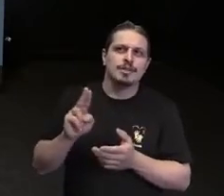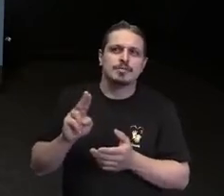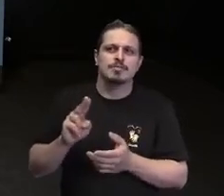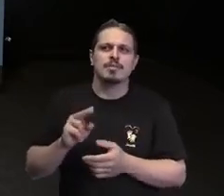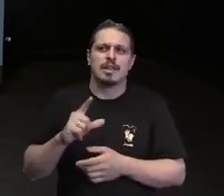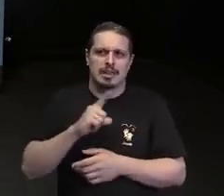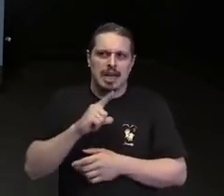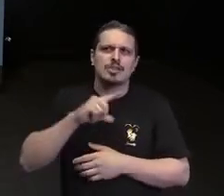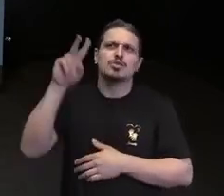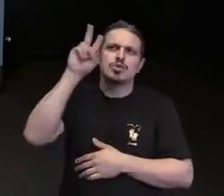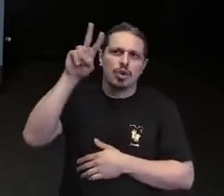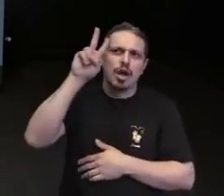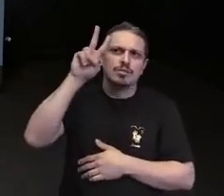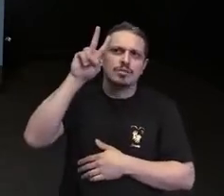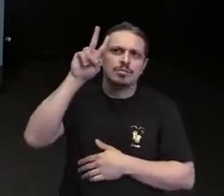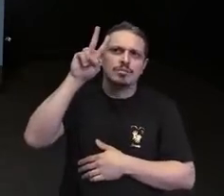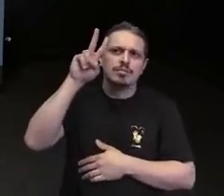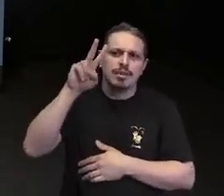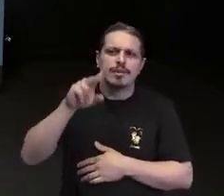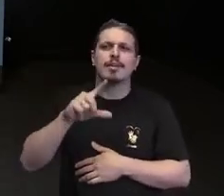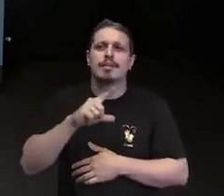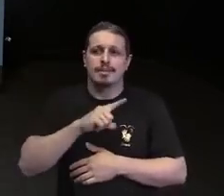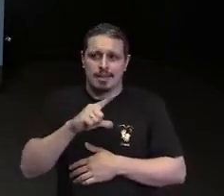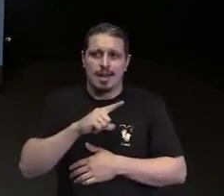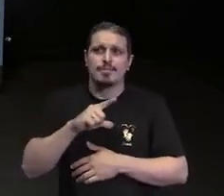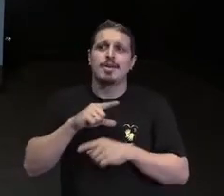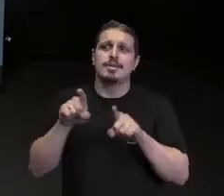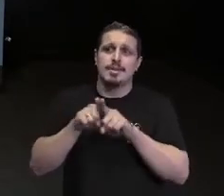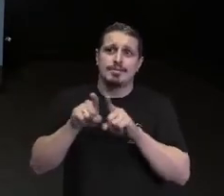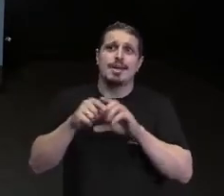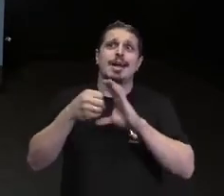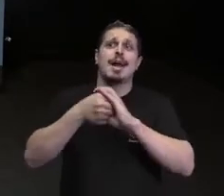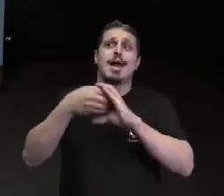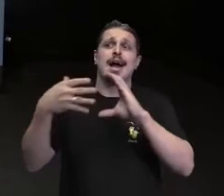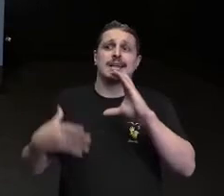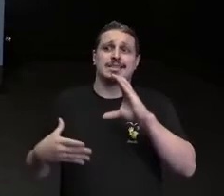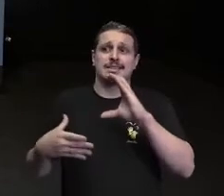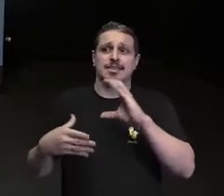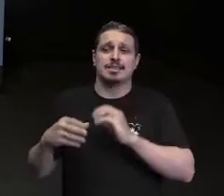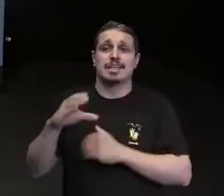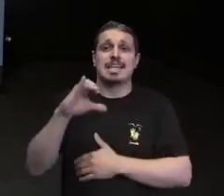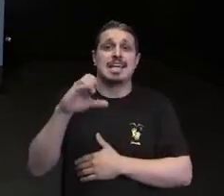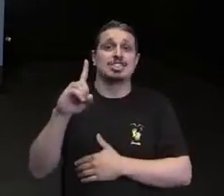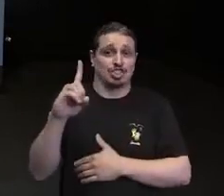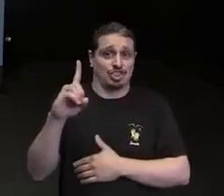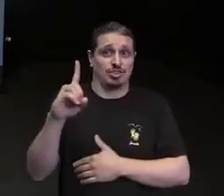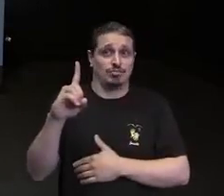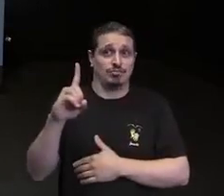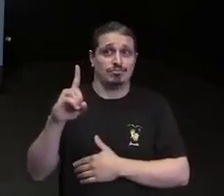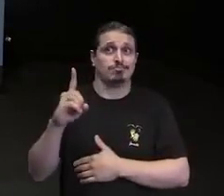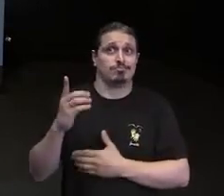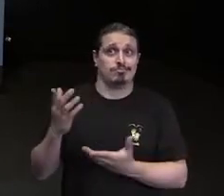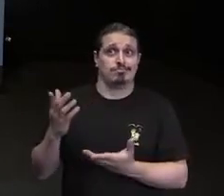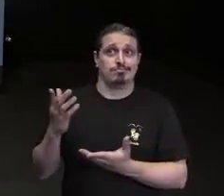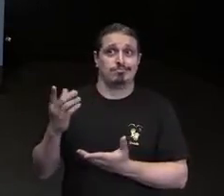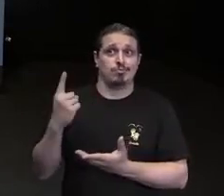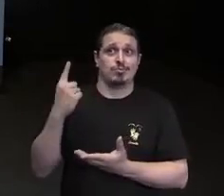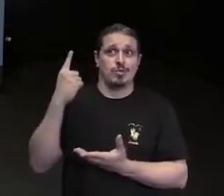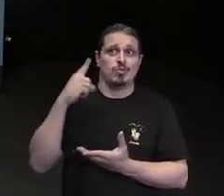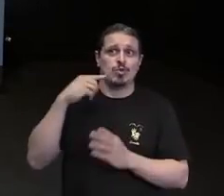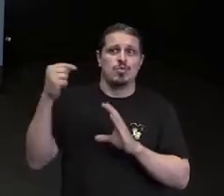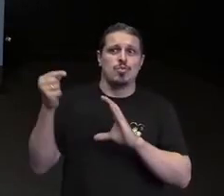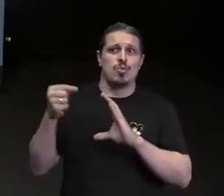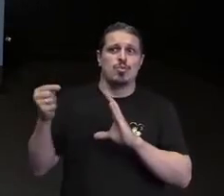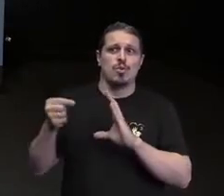código, o CID ou o diagnóstico que ela tem. É importante essa criança estar aqui com a gente no começo dessa fala,